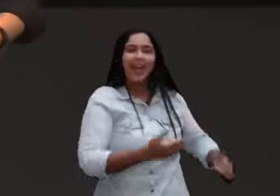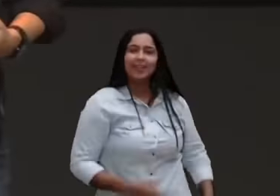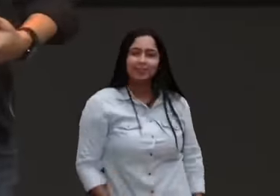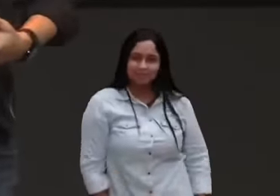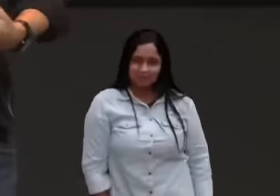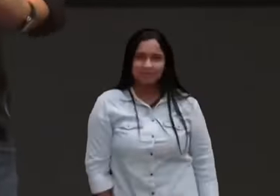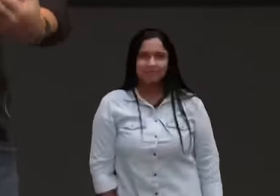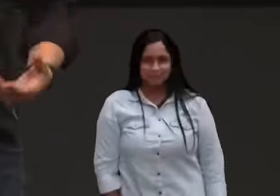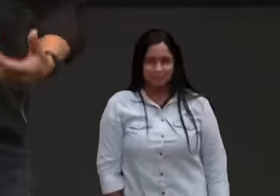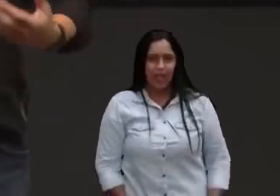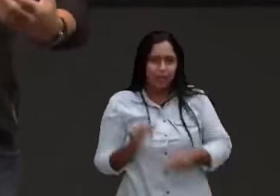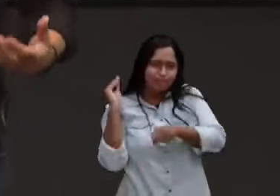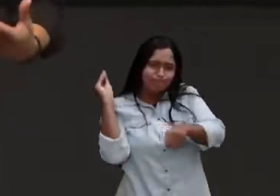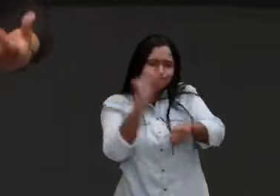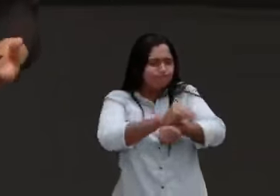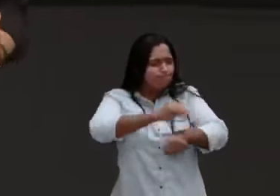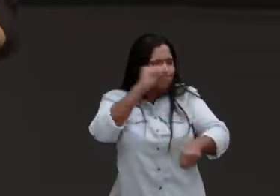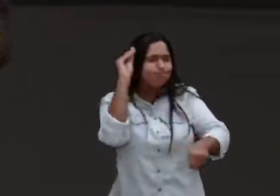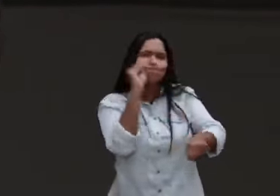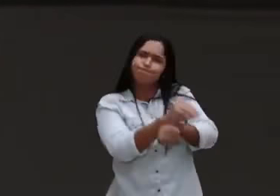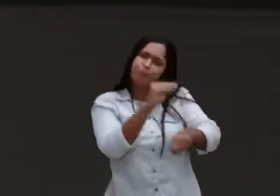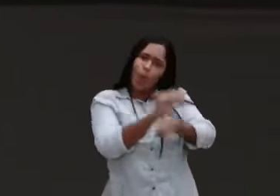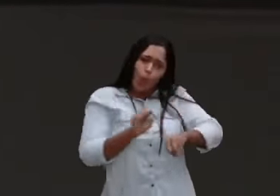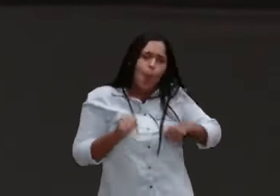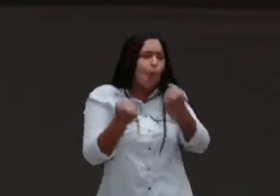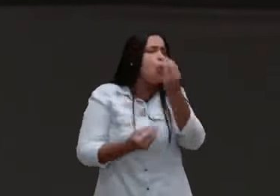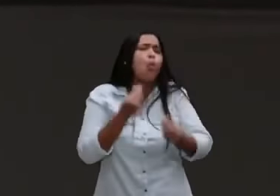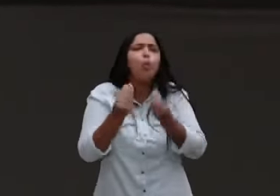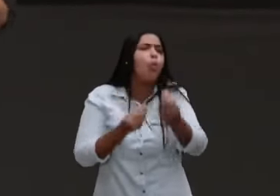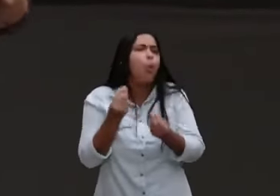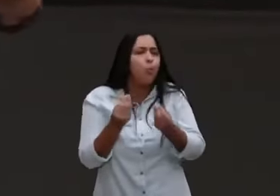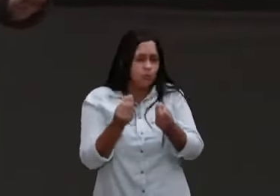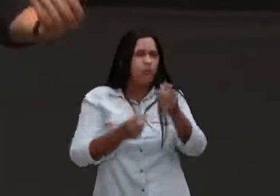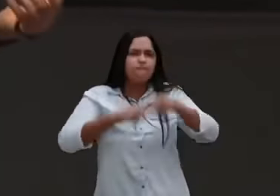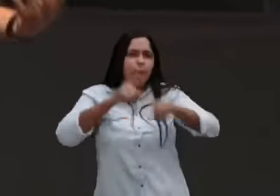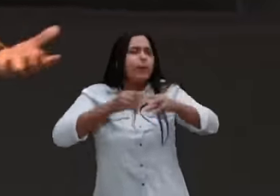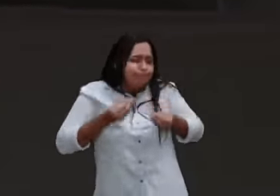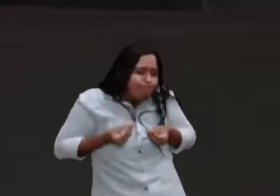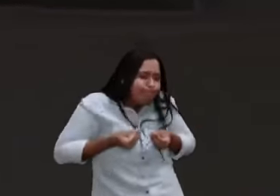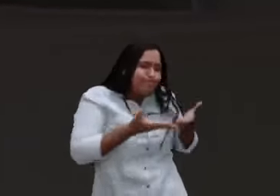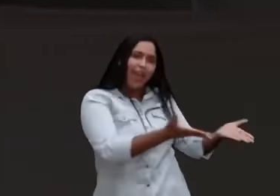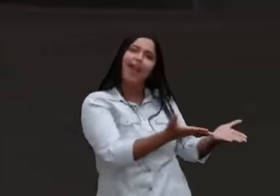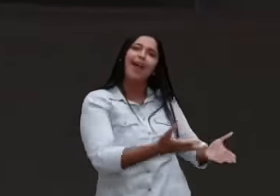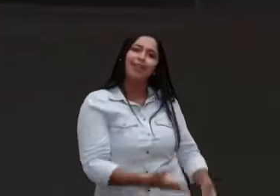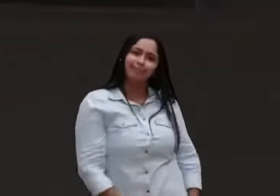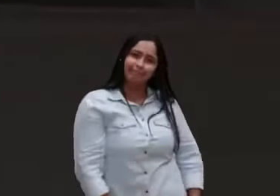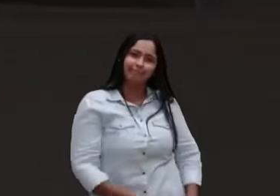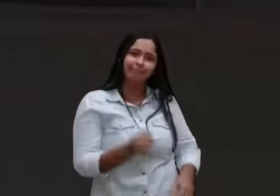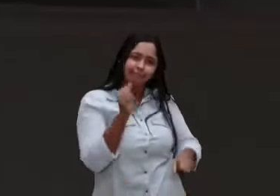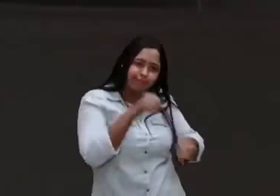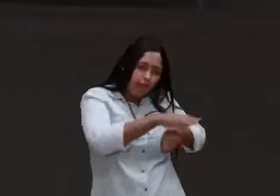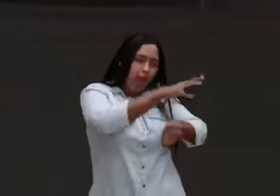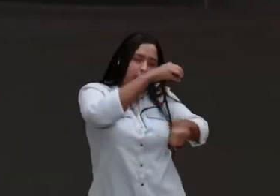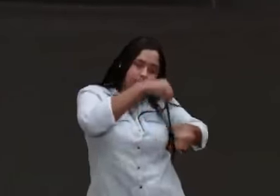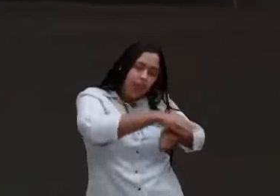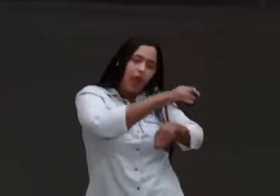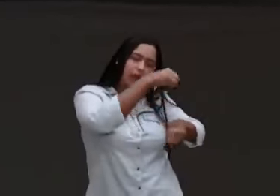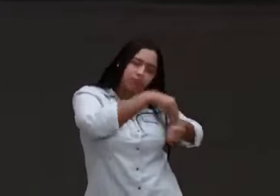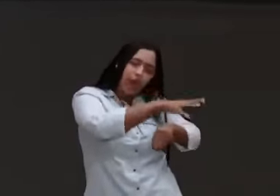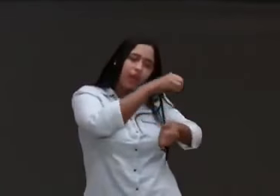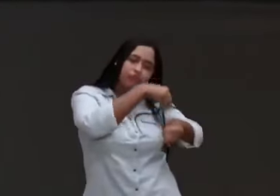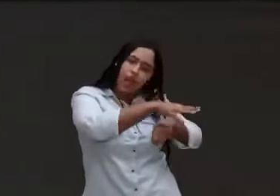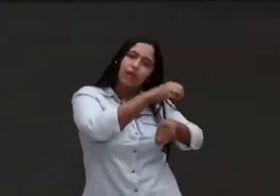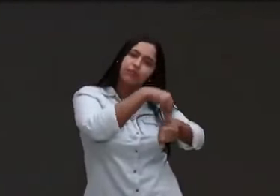deu condições de superar o momento, deu condições de sobreviver nos desertos da vida.